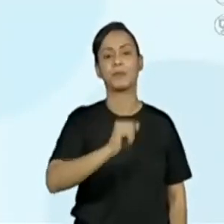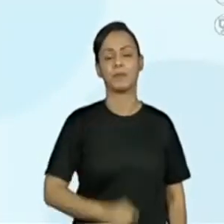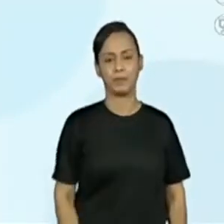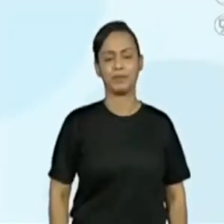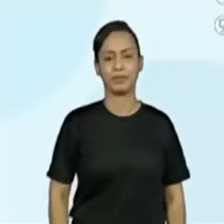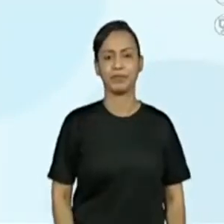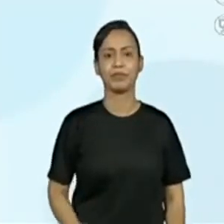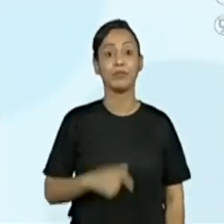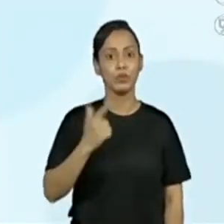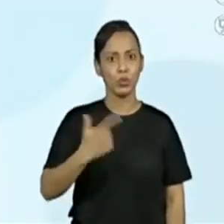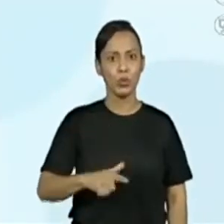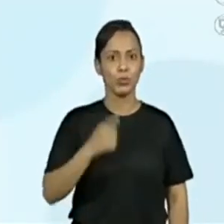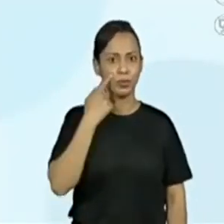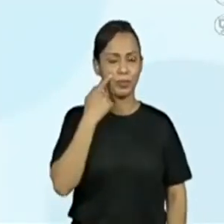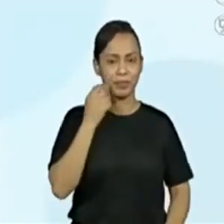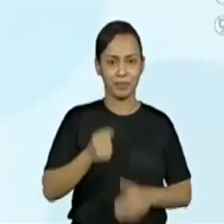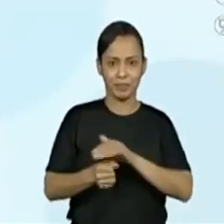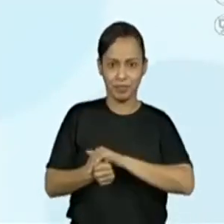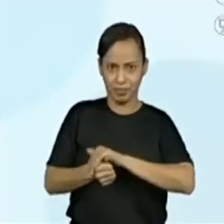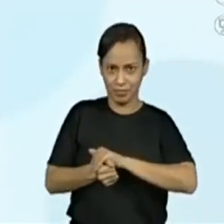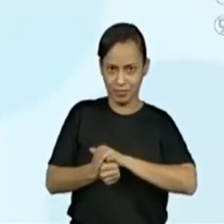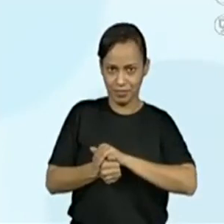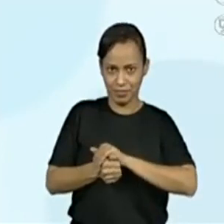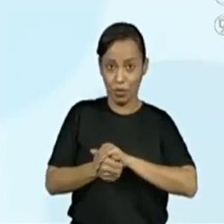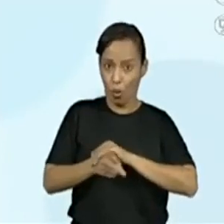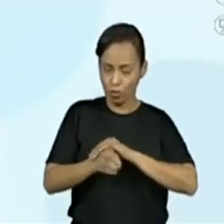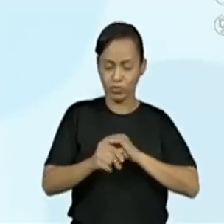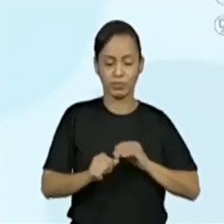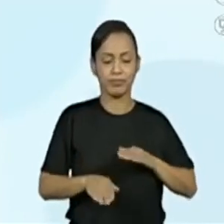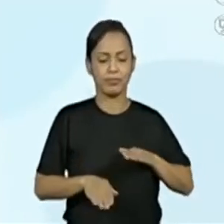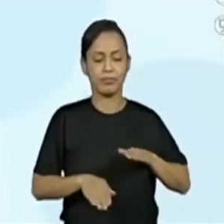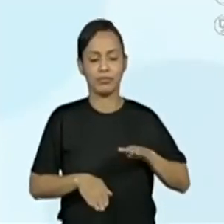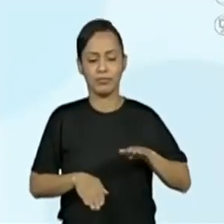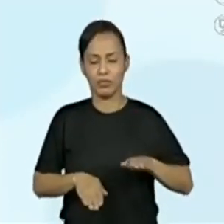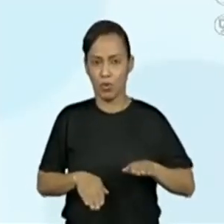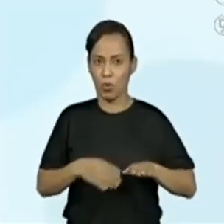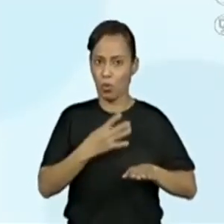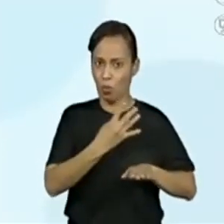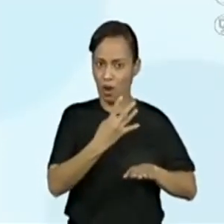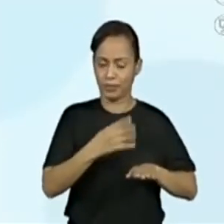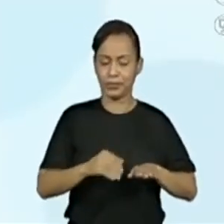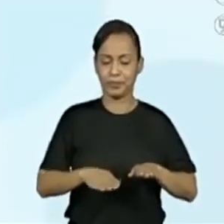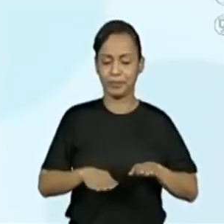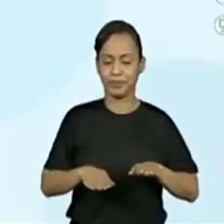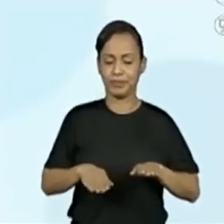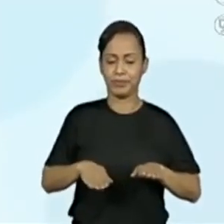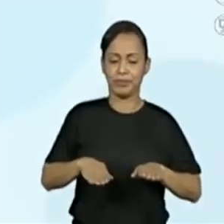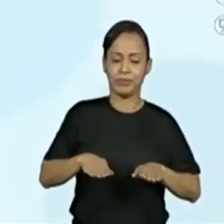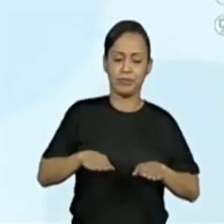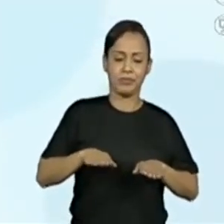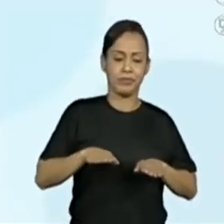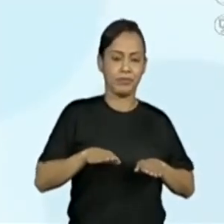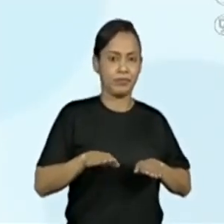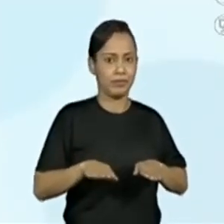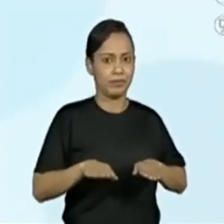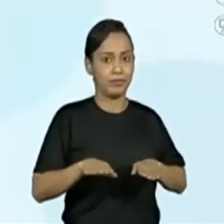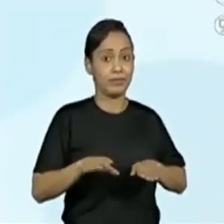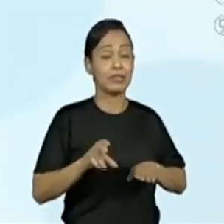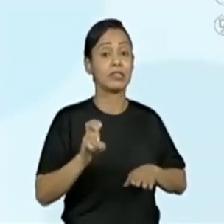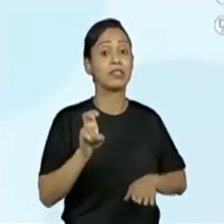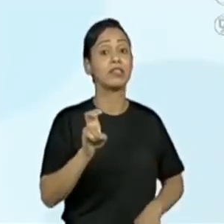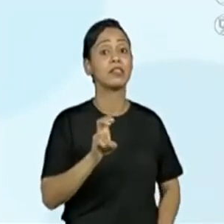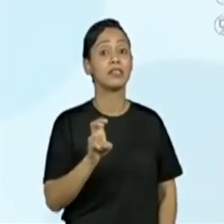Vamos para a próxima tela. Chegamos no número 5. E, então, já sabemos que estamos em uma sequência